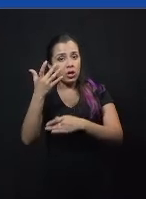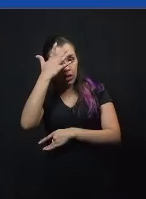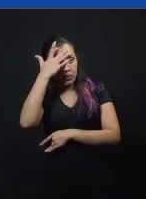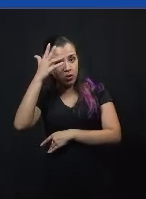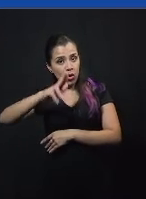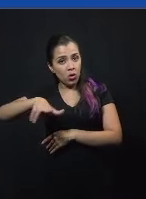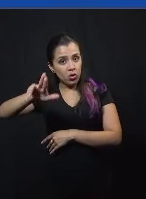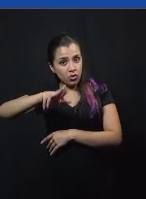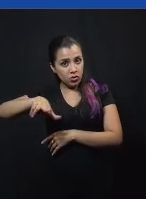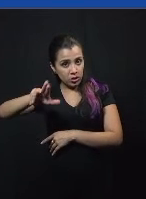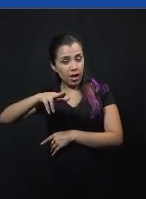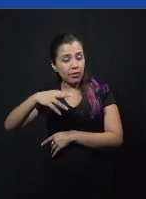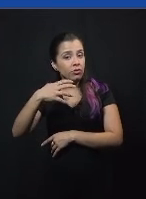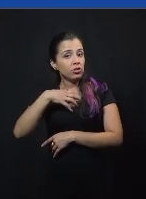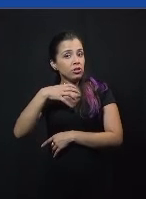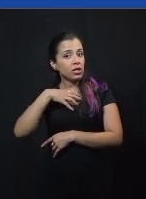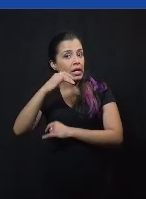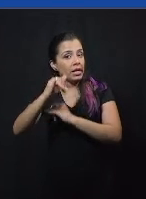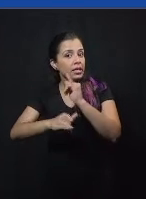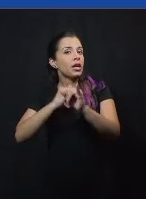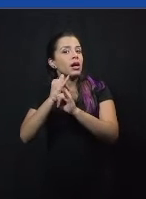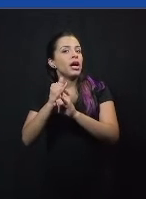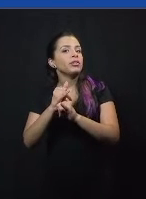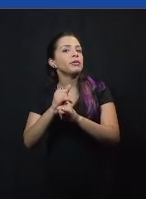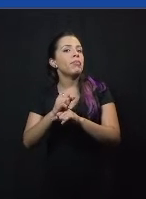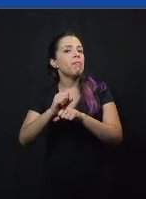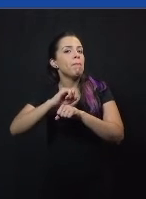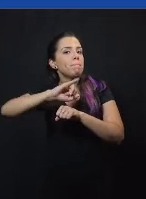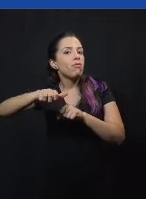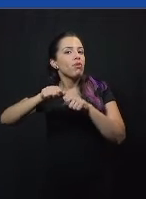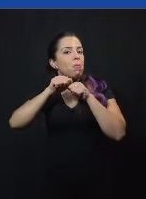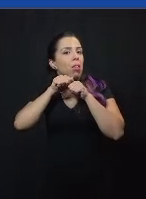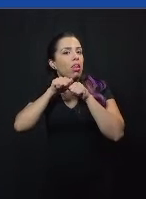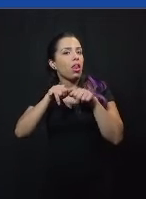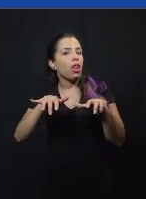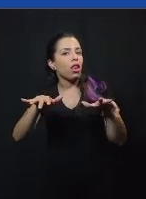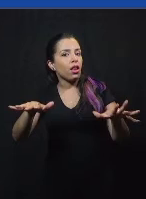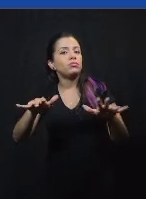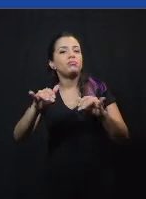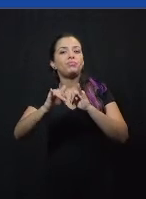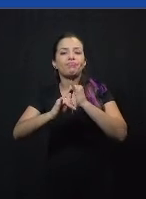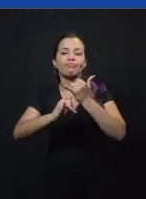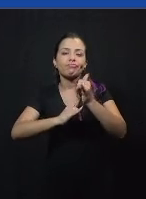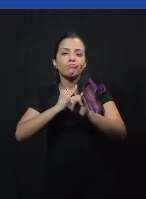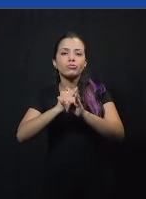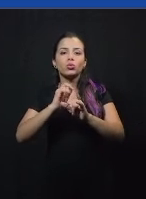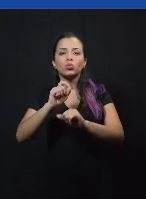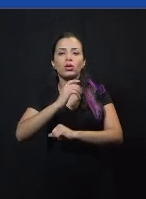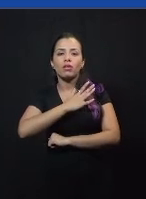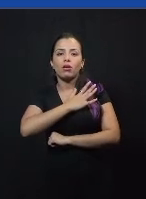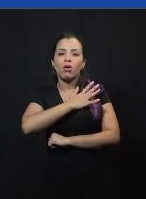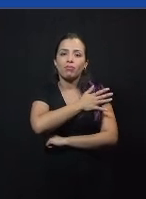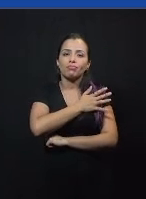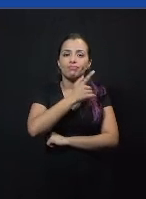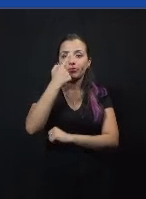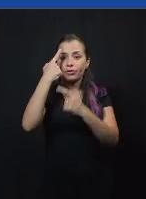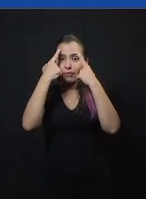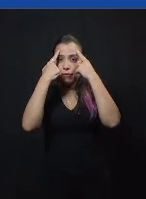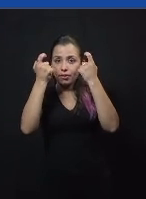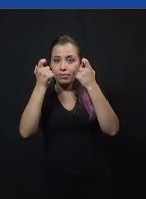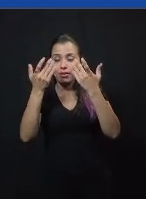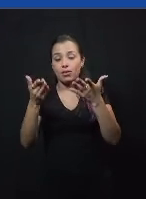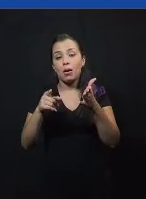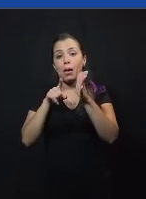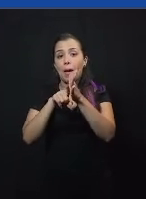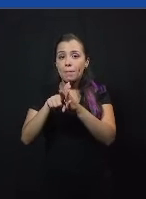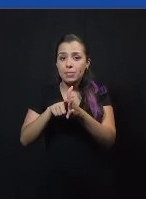máscara da internet para ela compartilhar ódio, compartilhar preconceito, compartilhar intolerância, e no fim das contas, a pesquisa concluiu que só